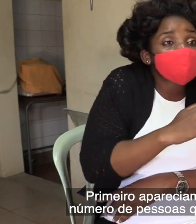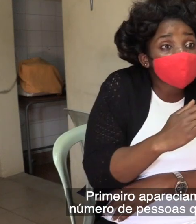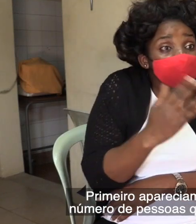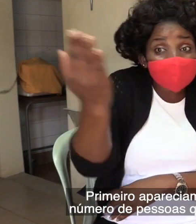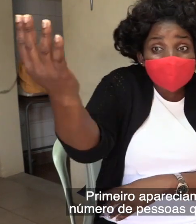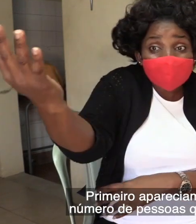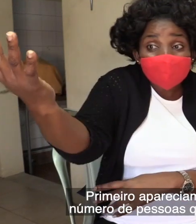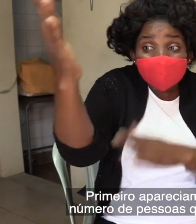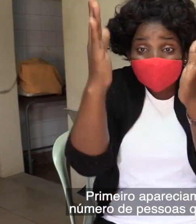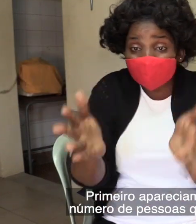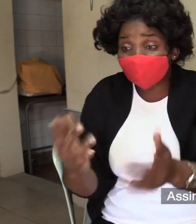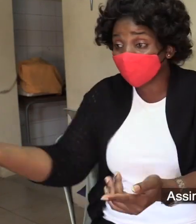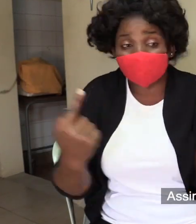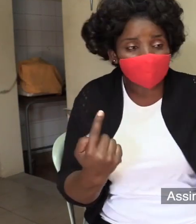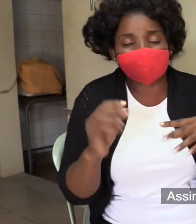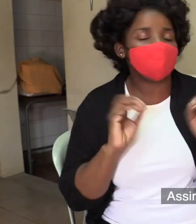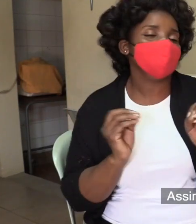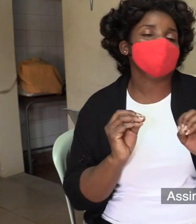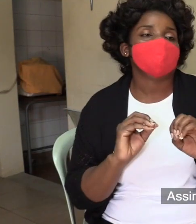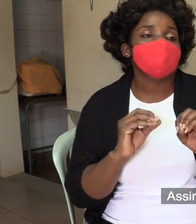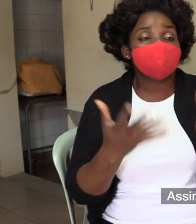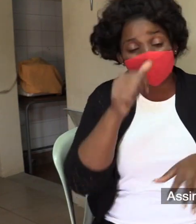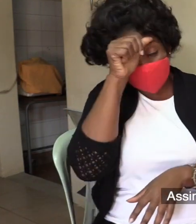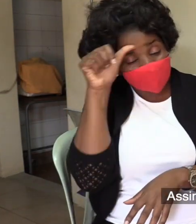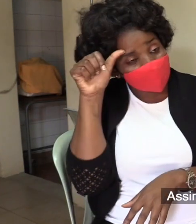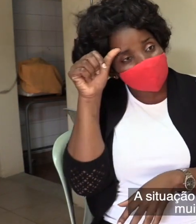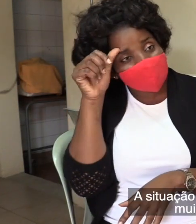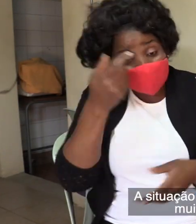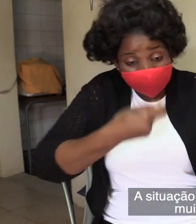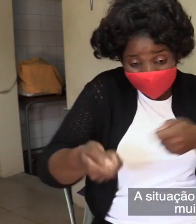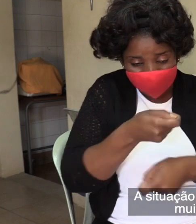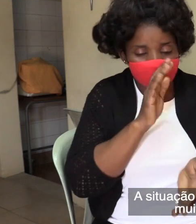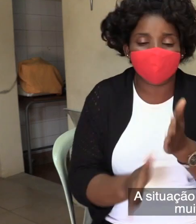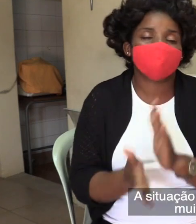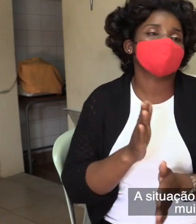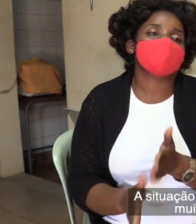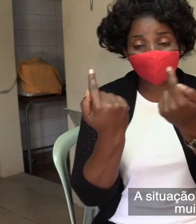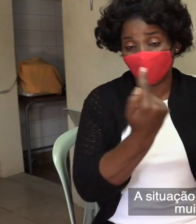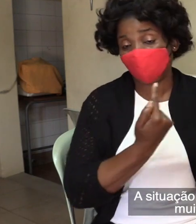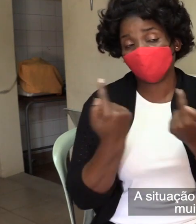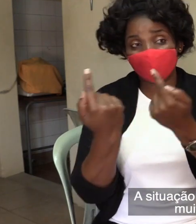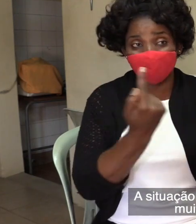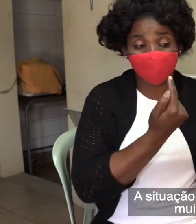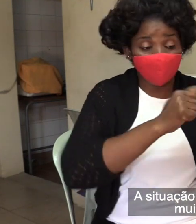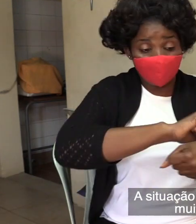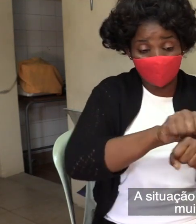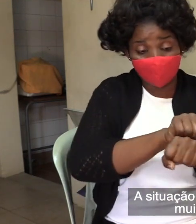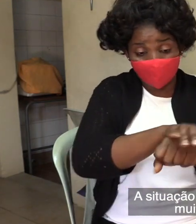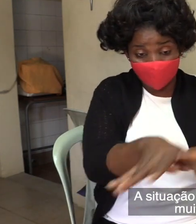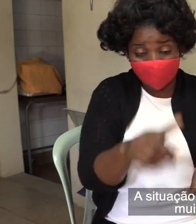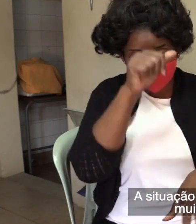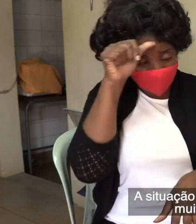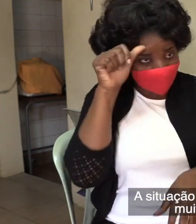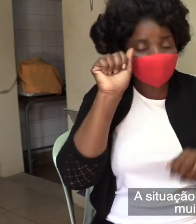aparecem é muito reduzido e assim o negócio não anda. A situação da Covid-19 é preocupante.